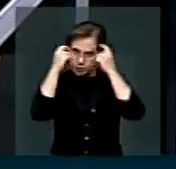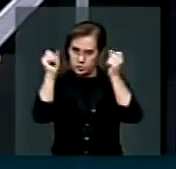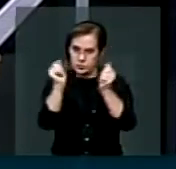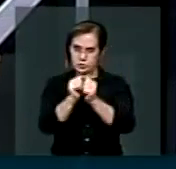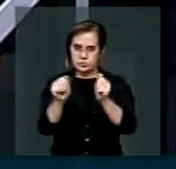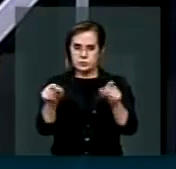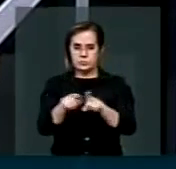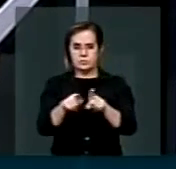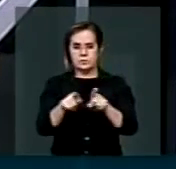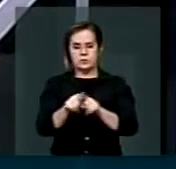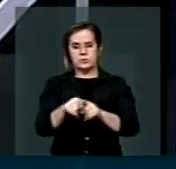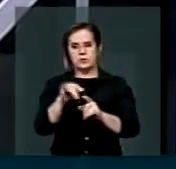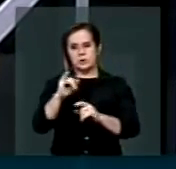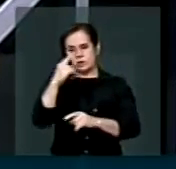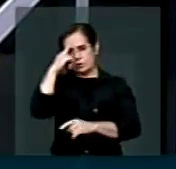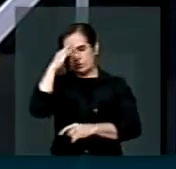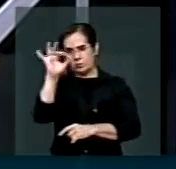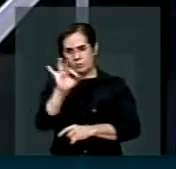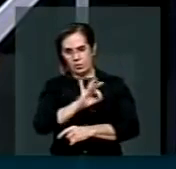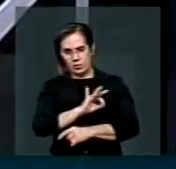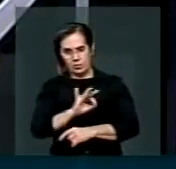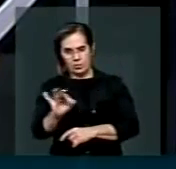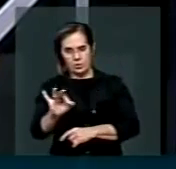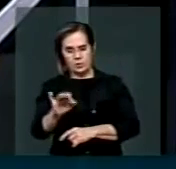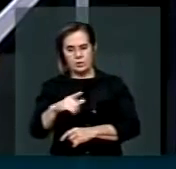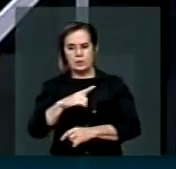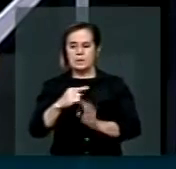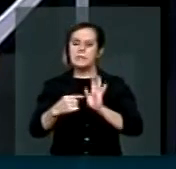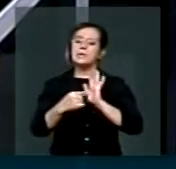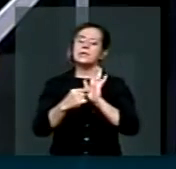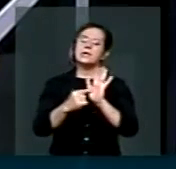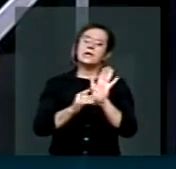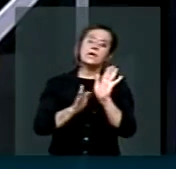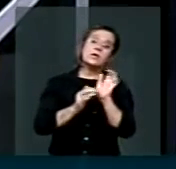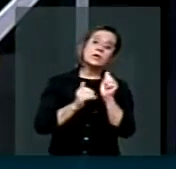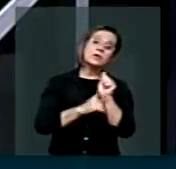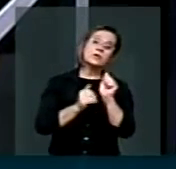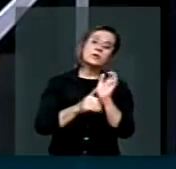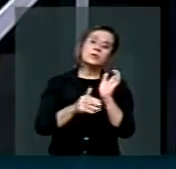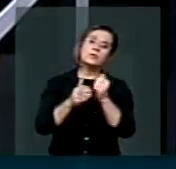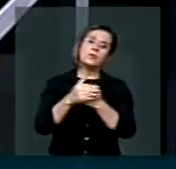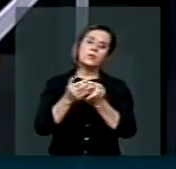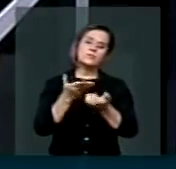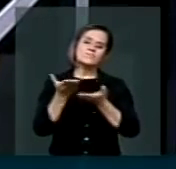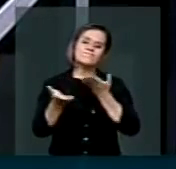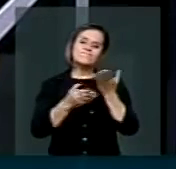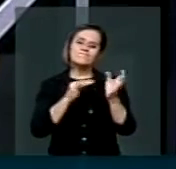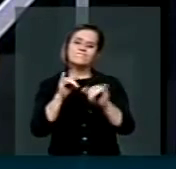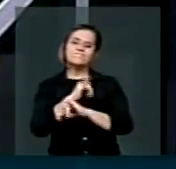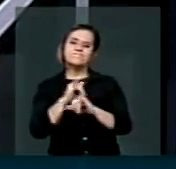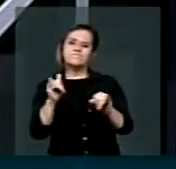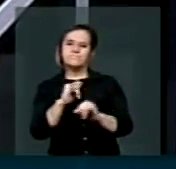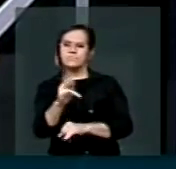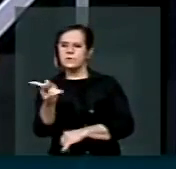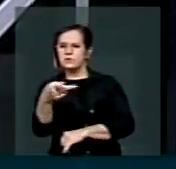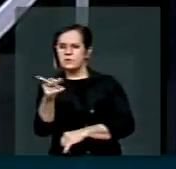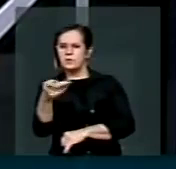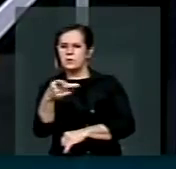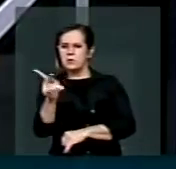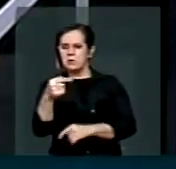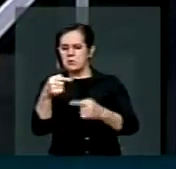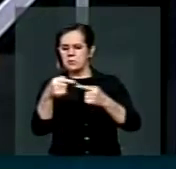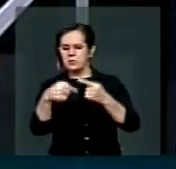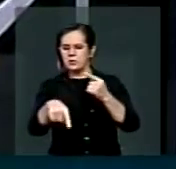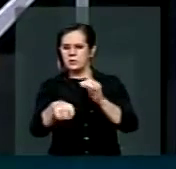Quando não violentas, isso sublimemente desenvolve nelas que estão em formação a errônea, em